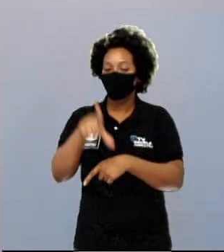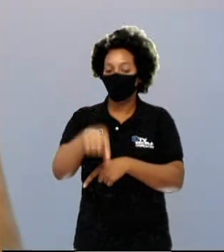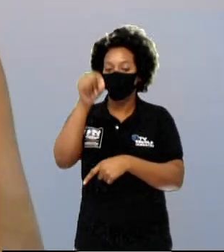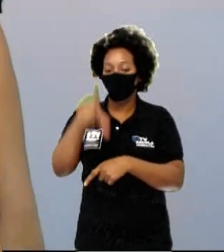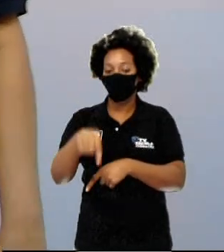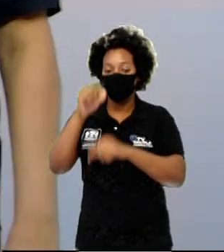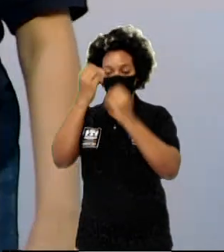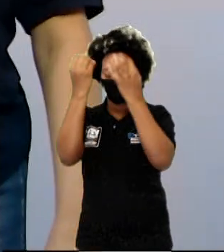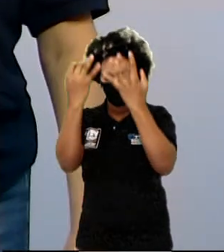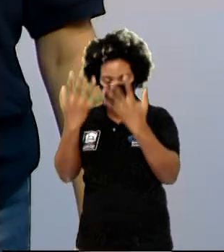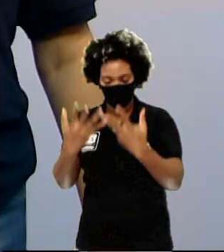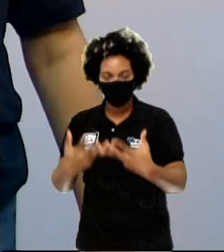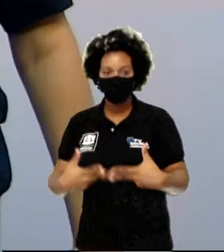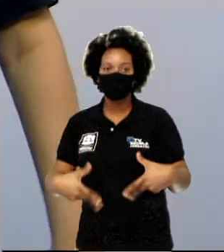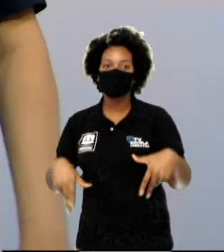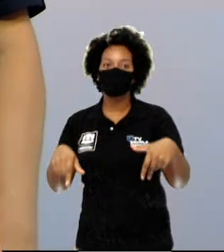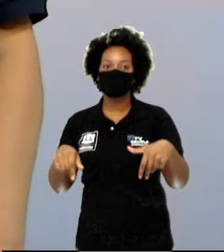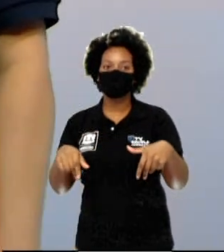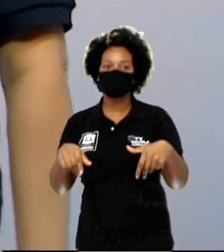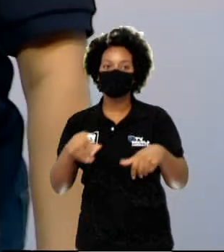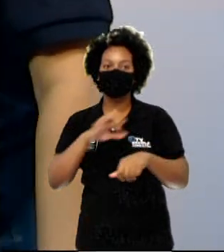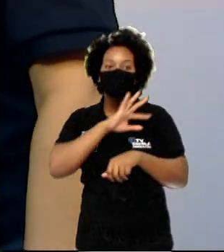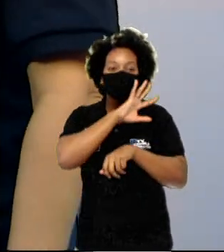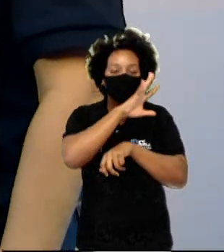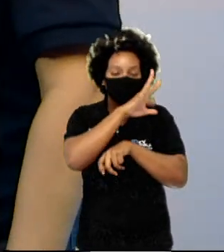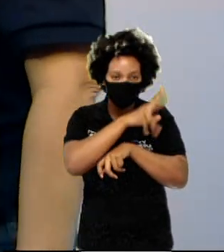natural das espécies.